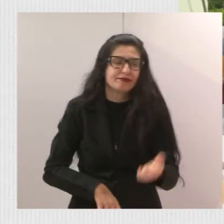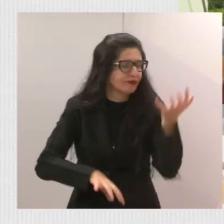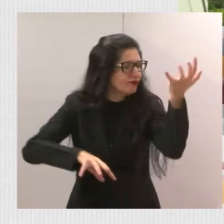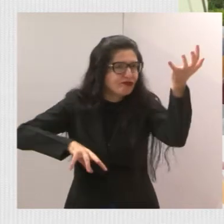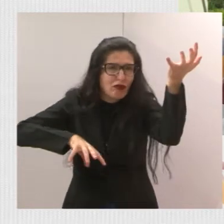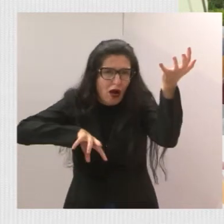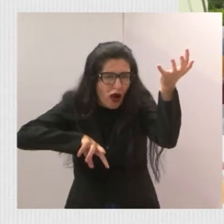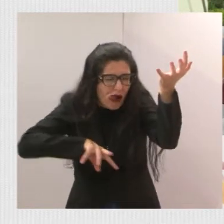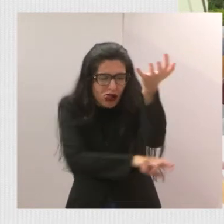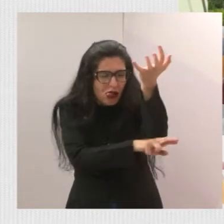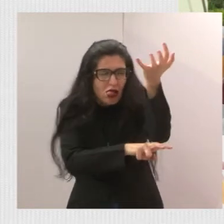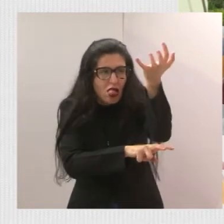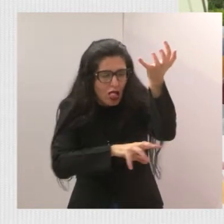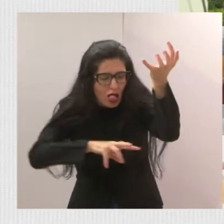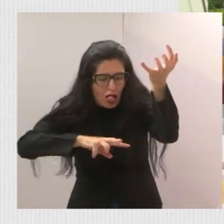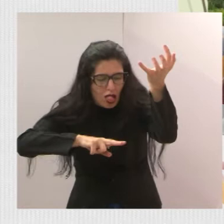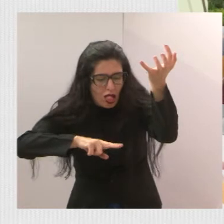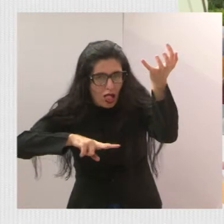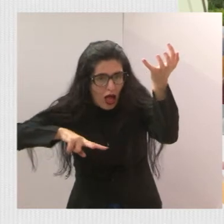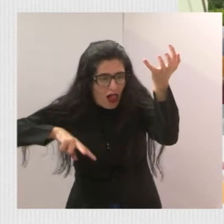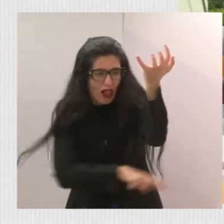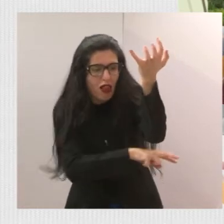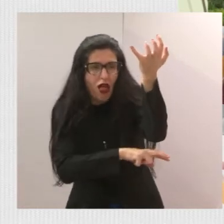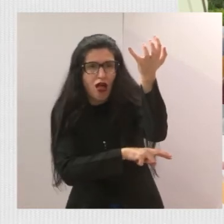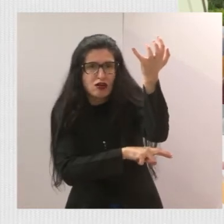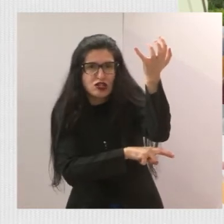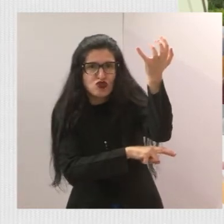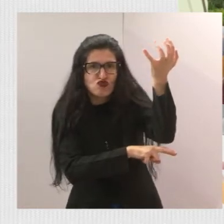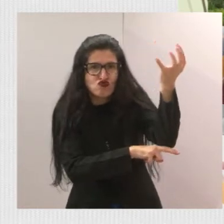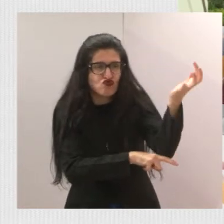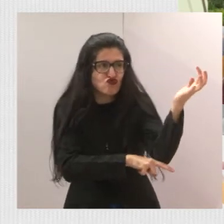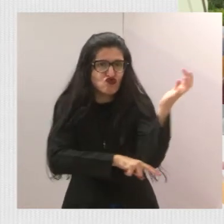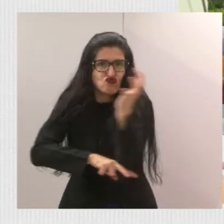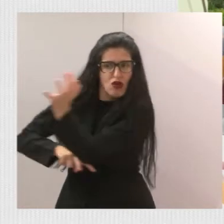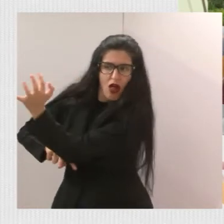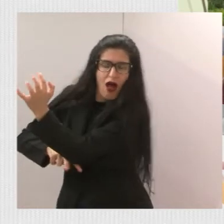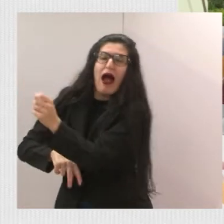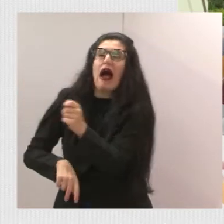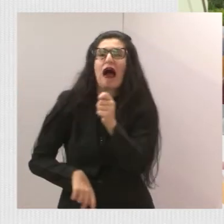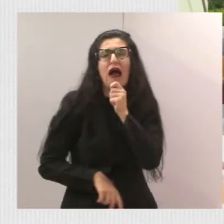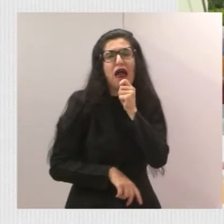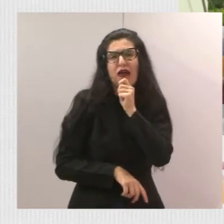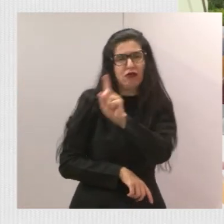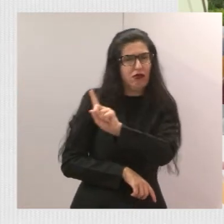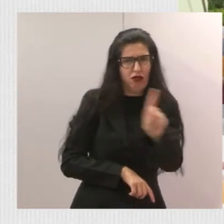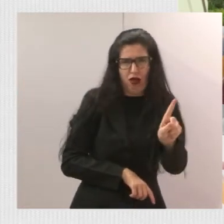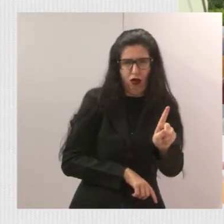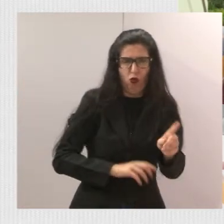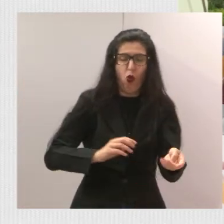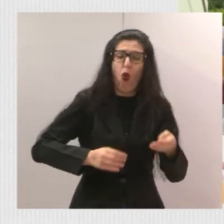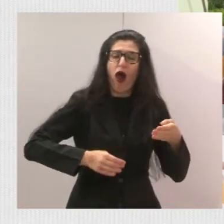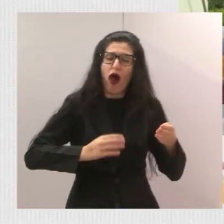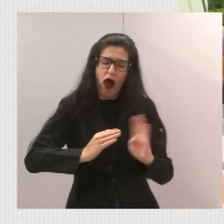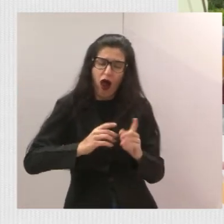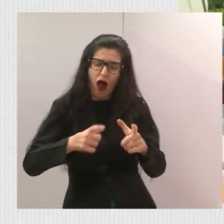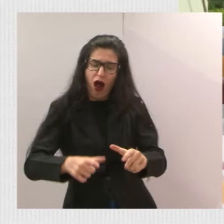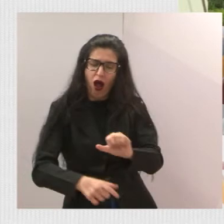da... Lá na Nilo Massimo, na entrada do Santo Antônio da Boa Vista.